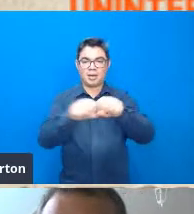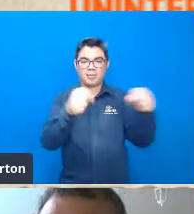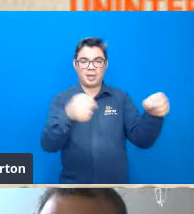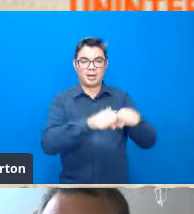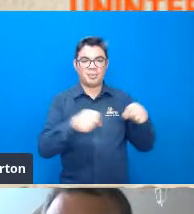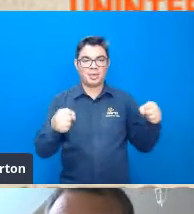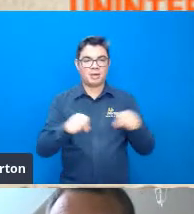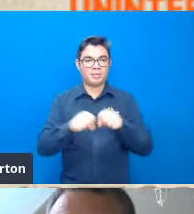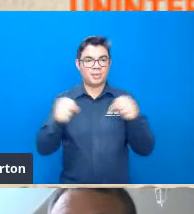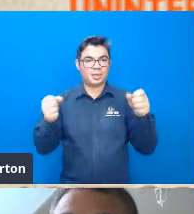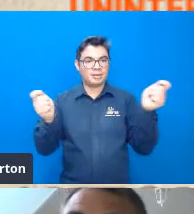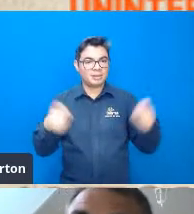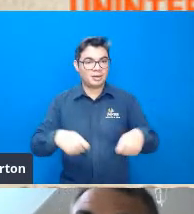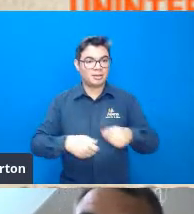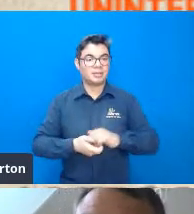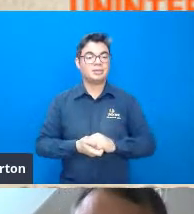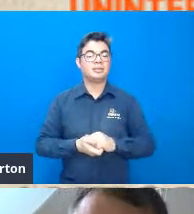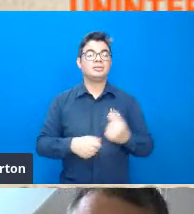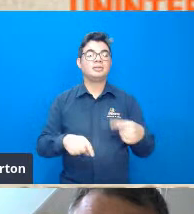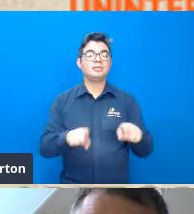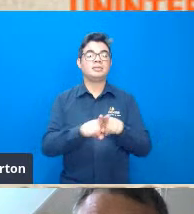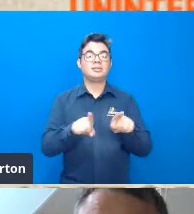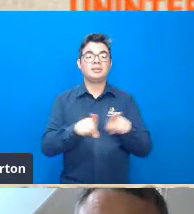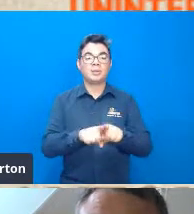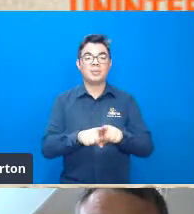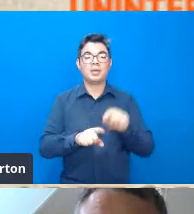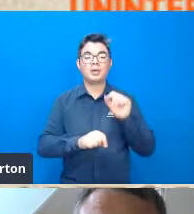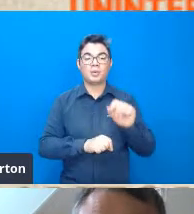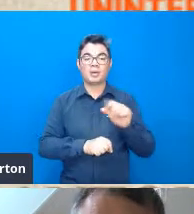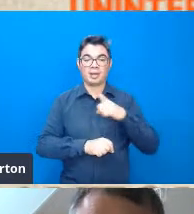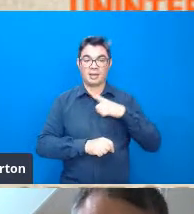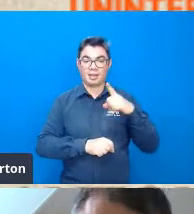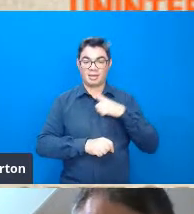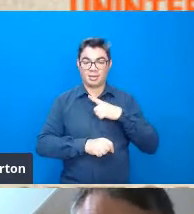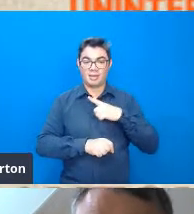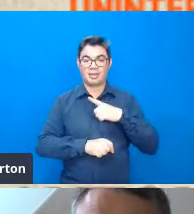a análise morfométrica ainda ela tem uma